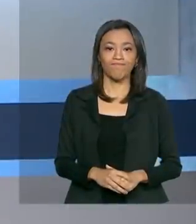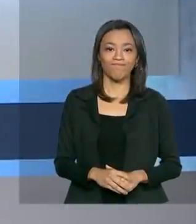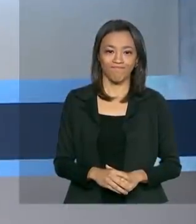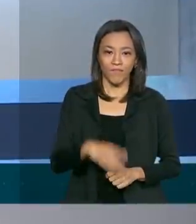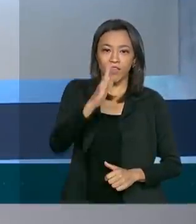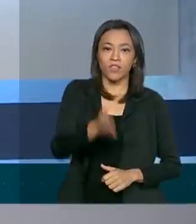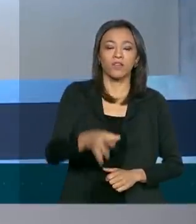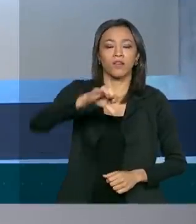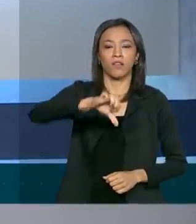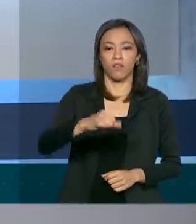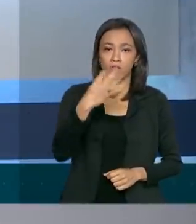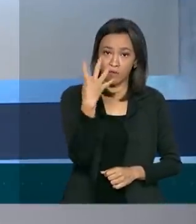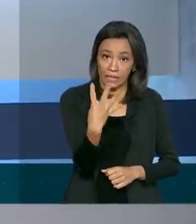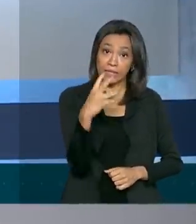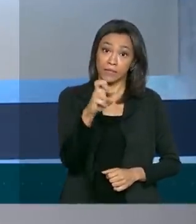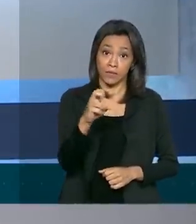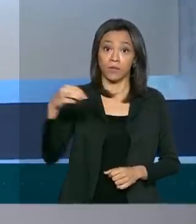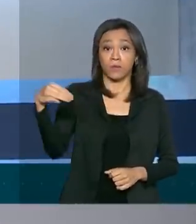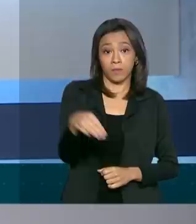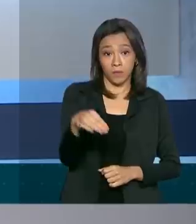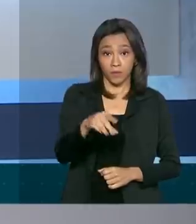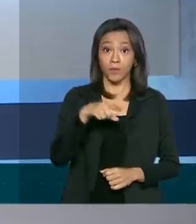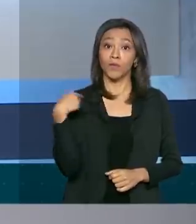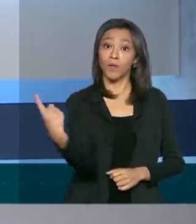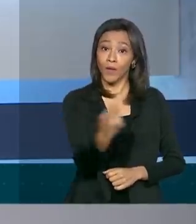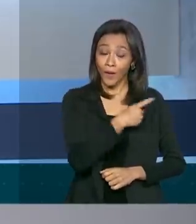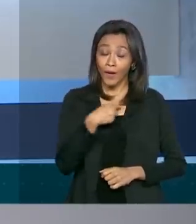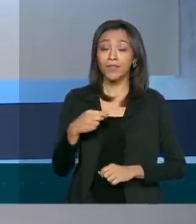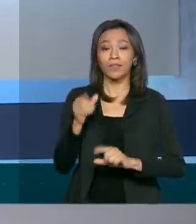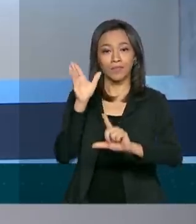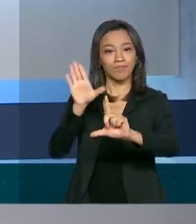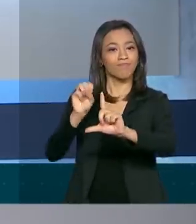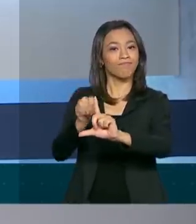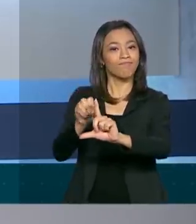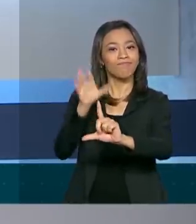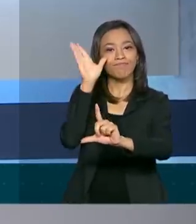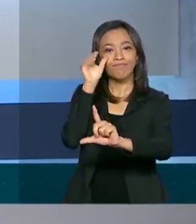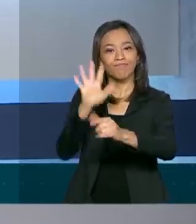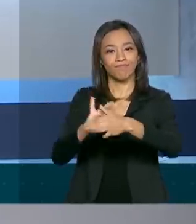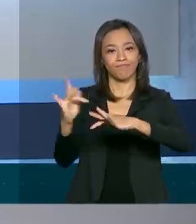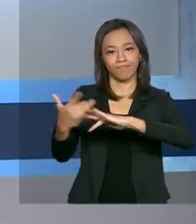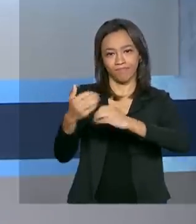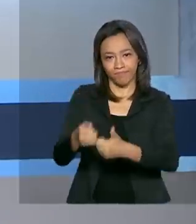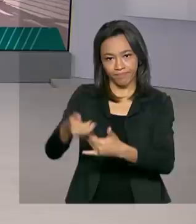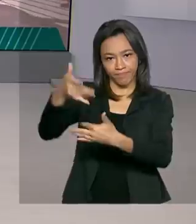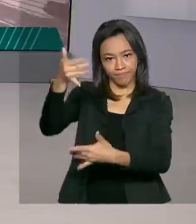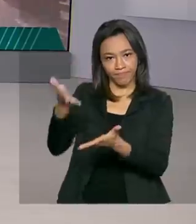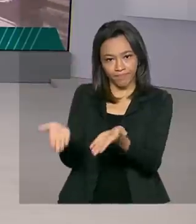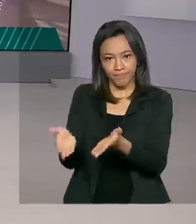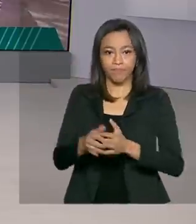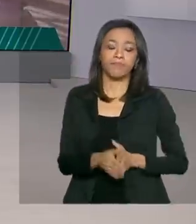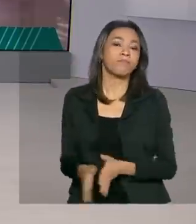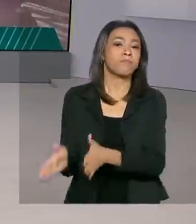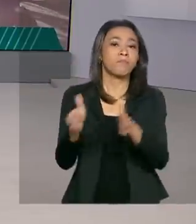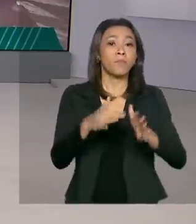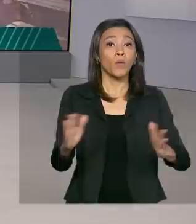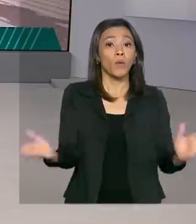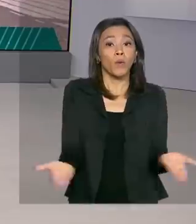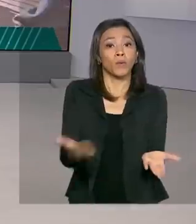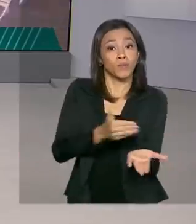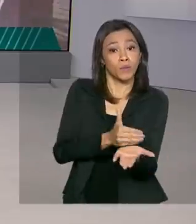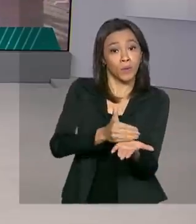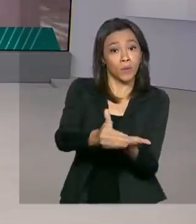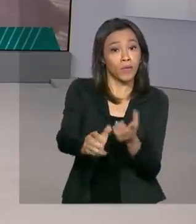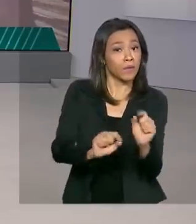São 9 horas e 45 minutos. Nós estamos ao vivo também pelas redes sociais. Começa hoje